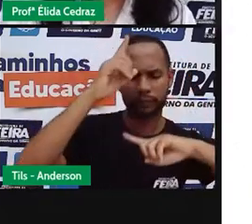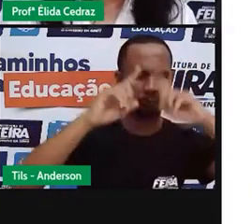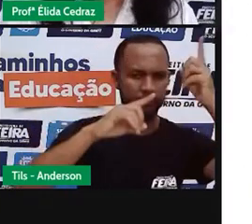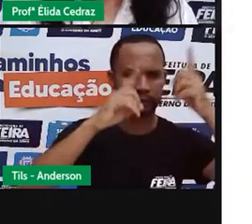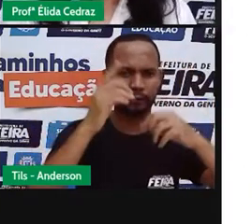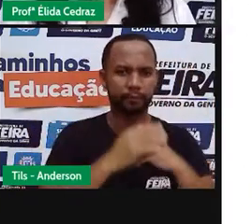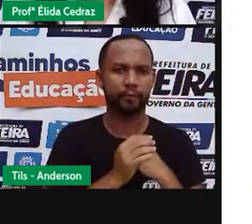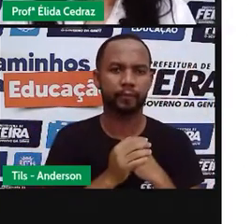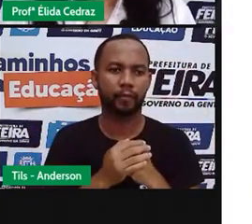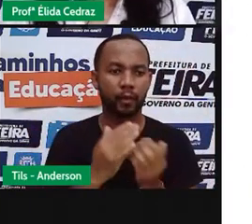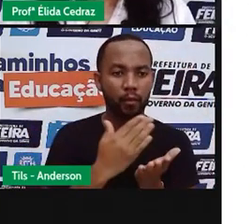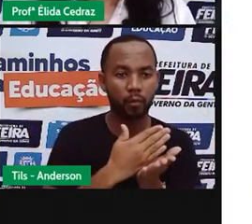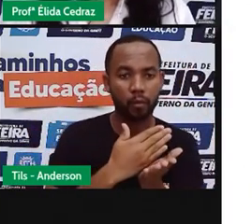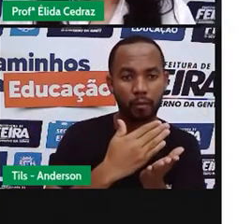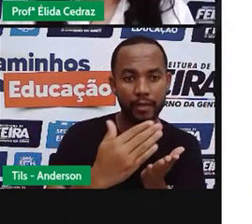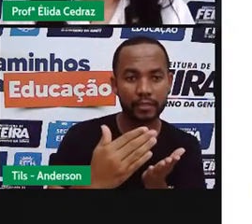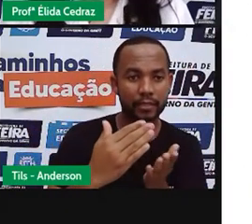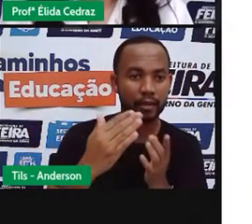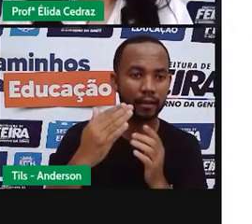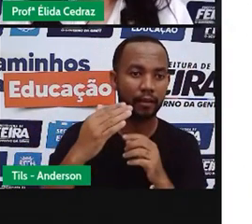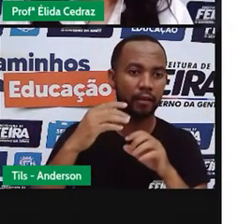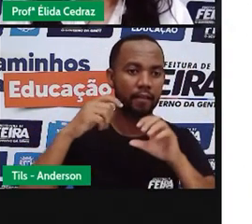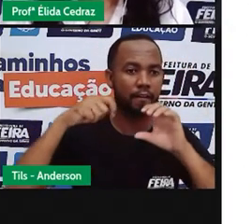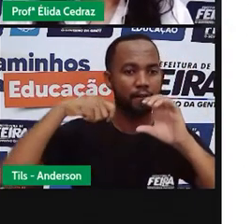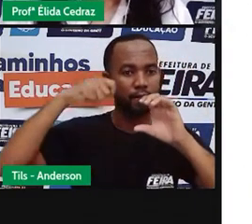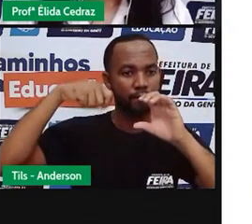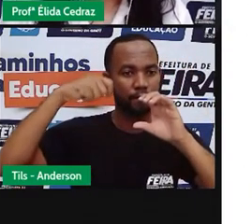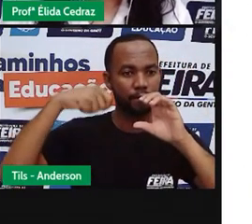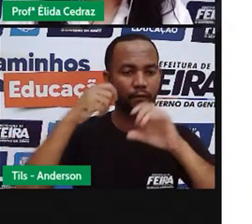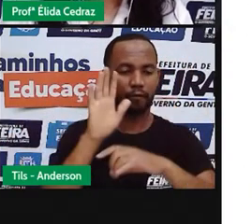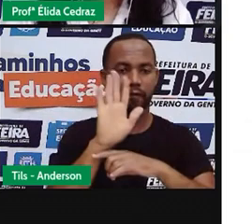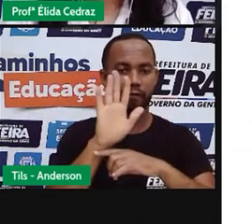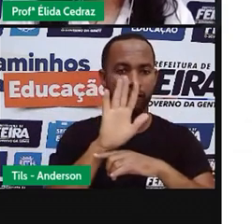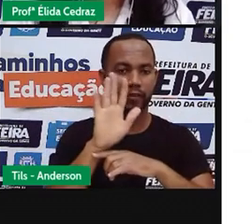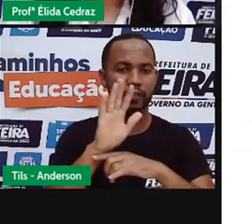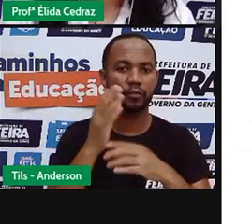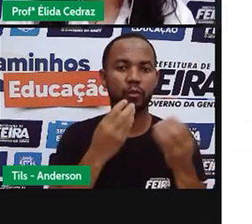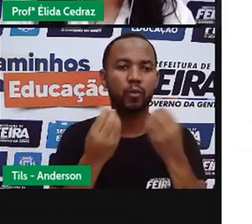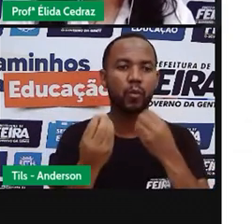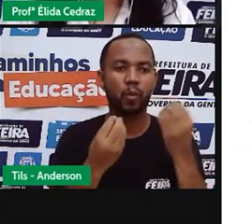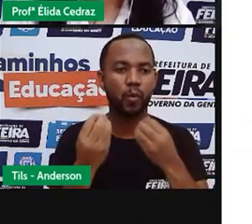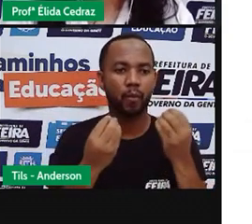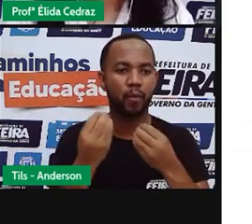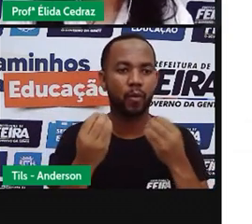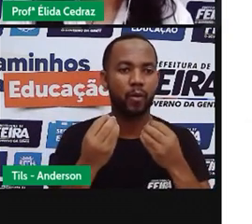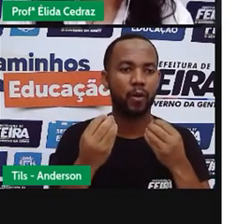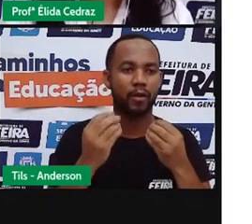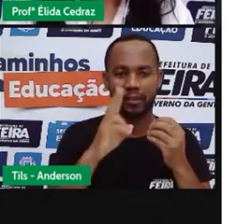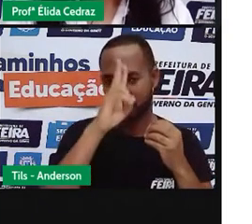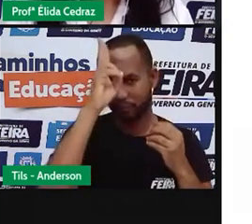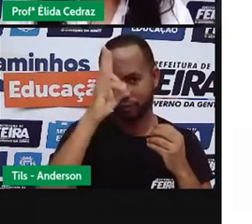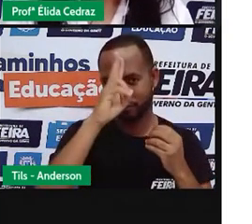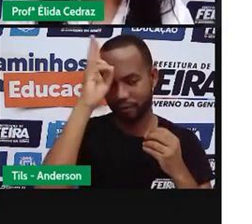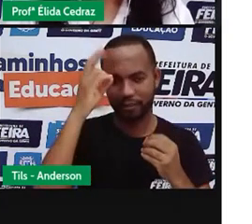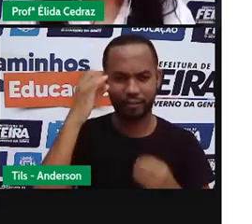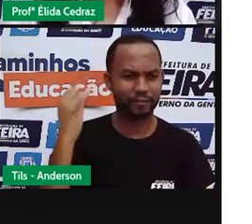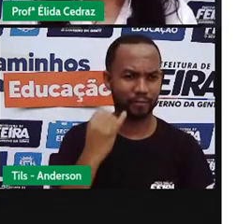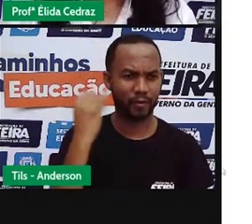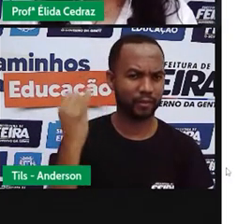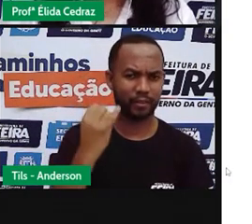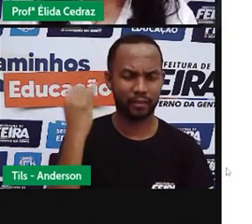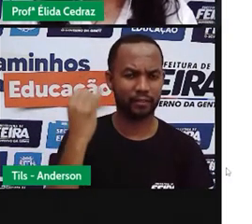Nós vamos começar com esse livrinho recordando personagens muito importantes sobre as nossas pábulas.